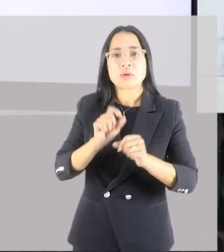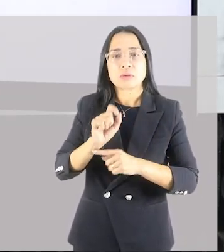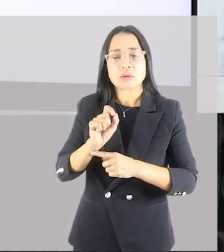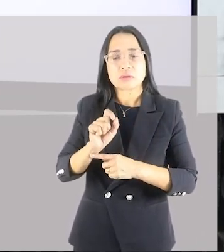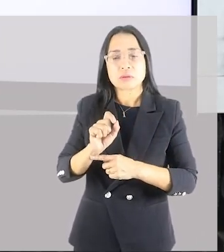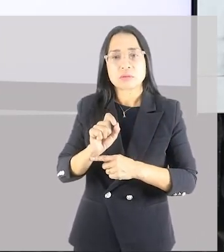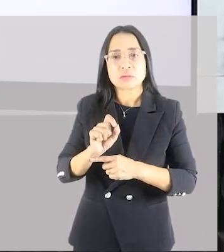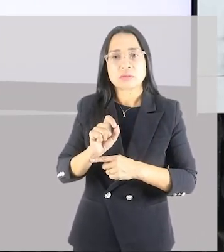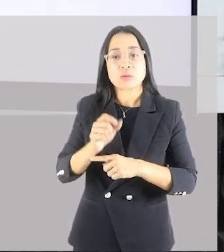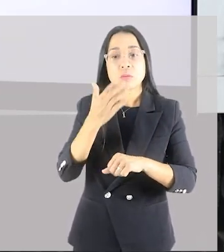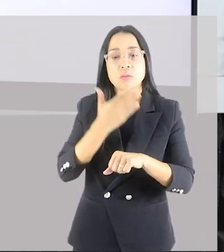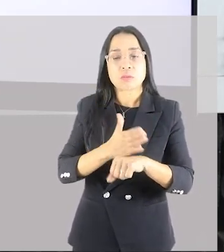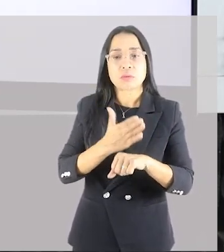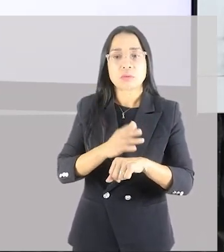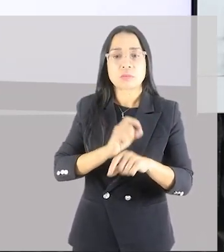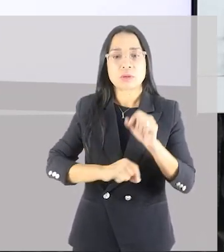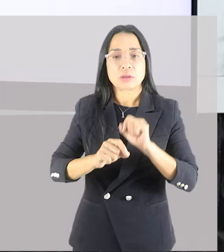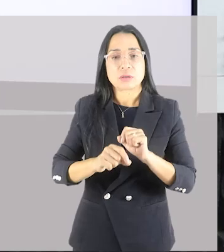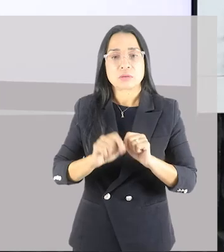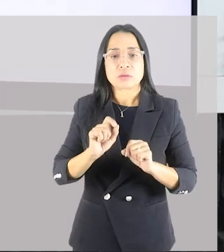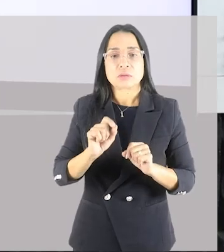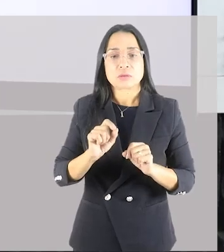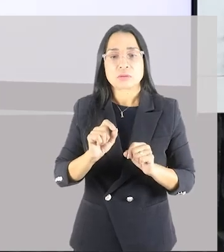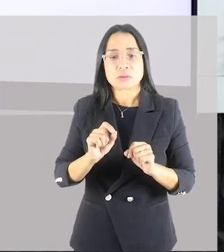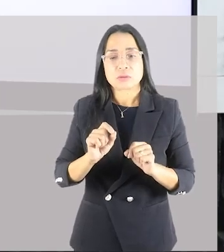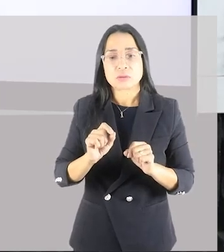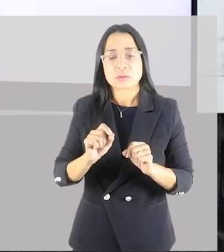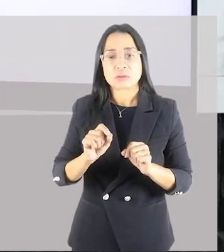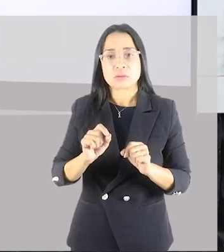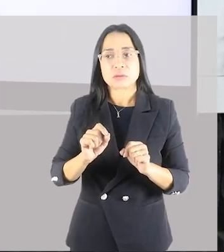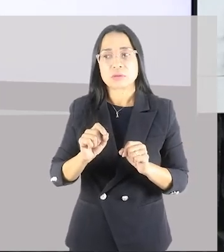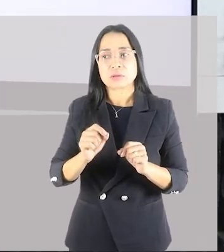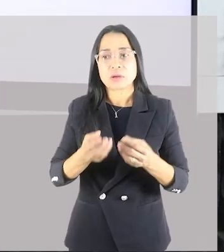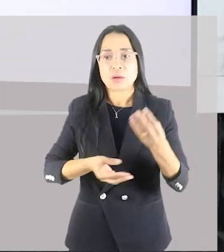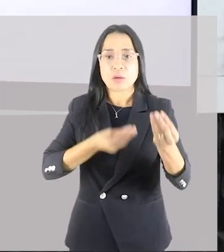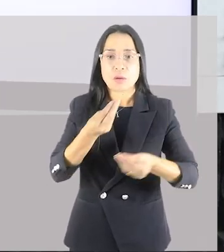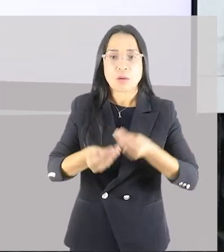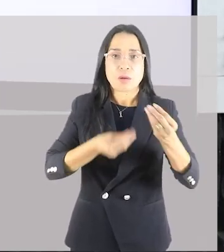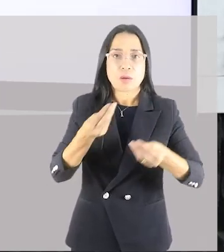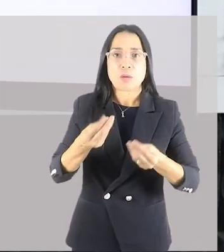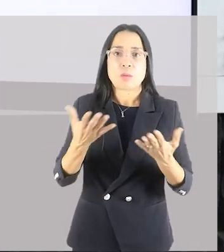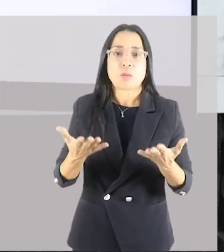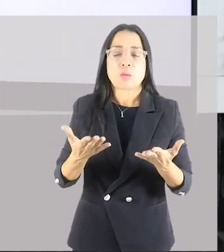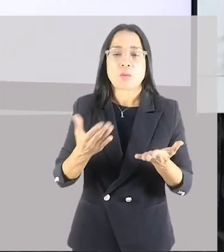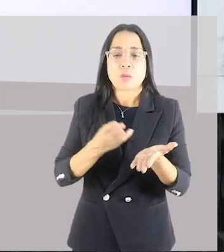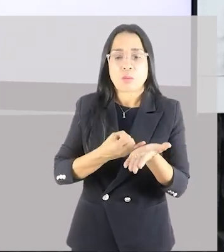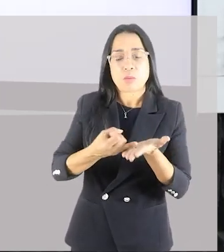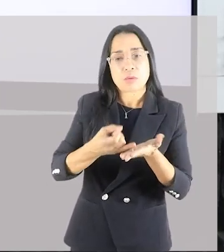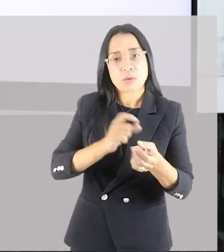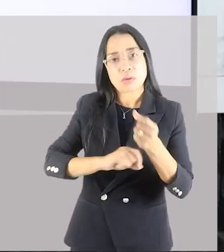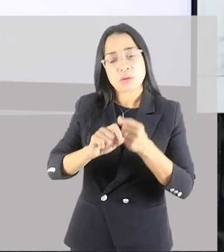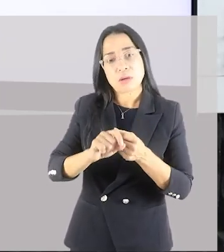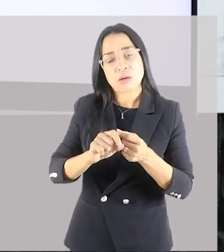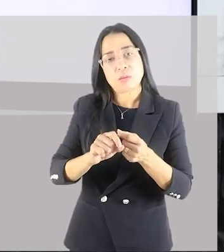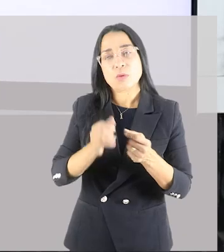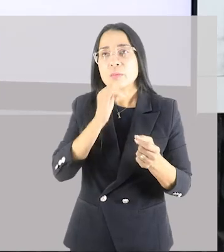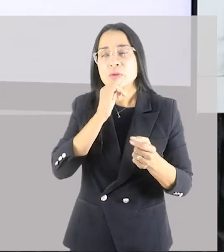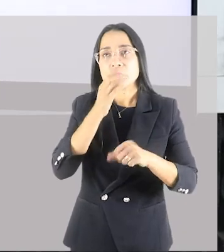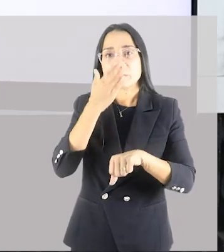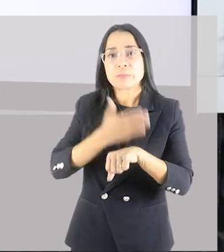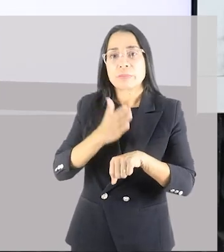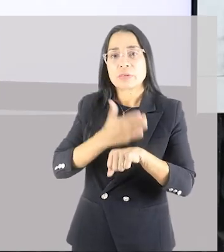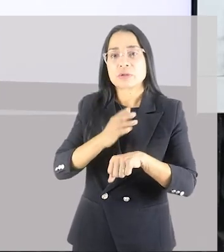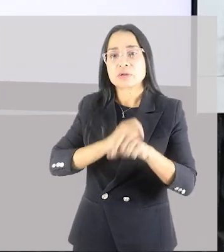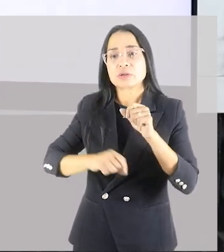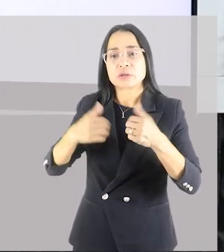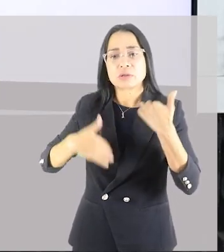O treinamento vai ser o agente estressor. Então, quando a gente faz alguma prática de atividade física ou de